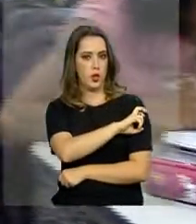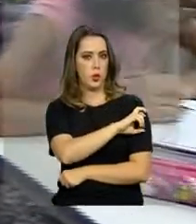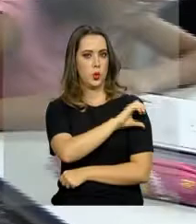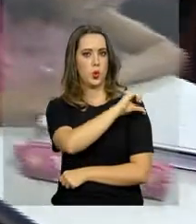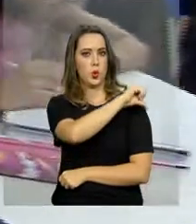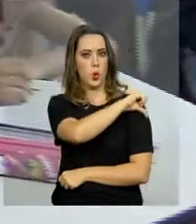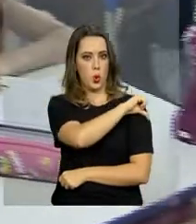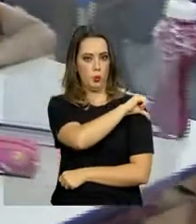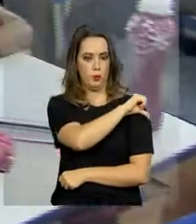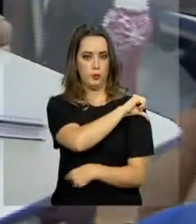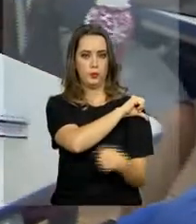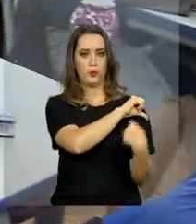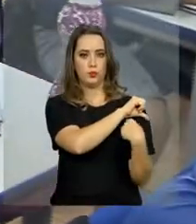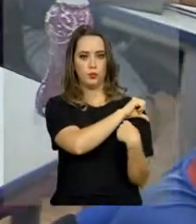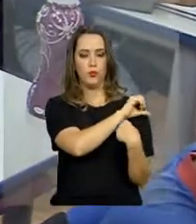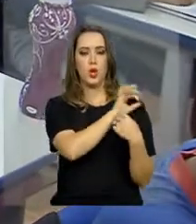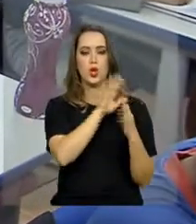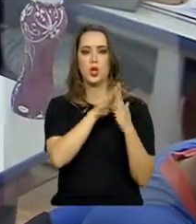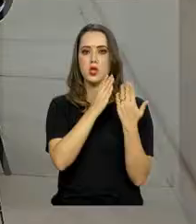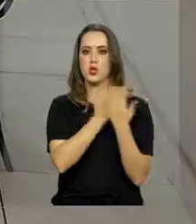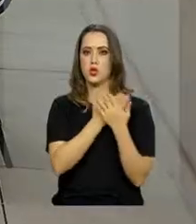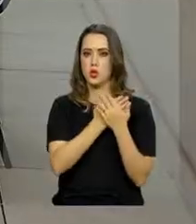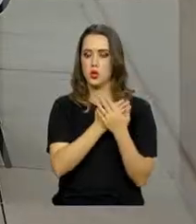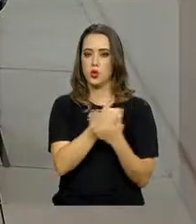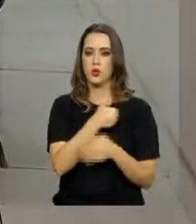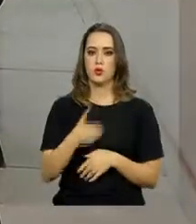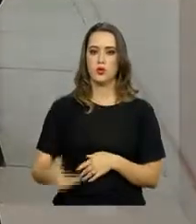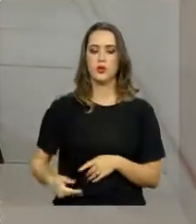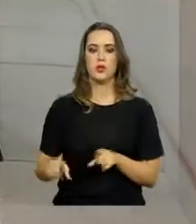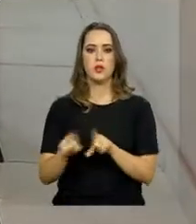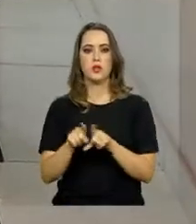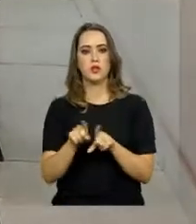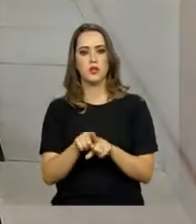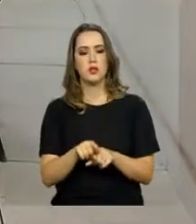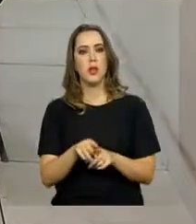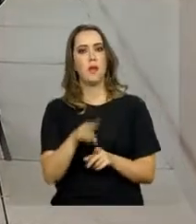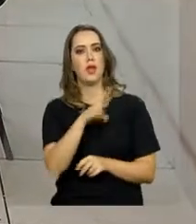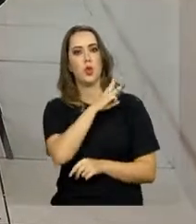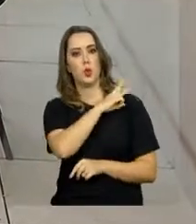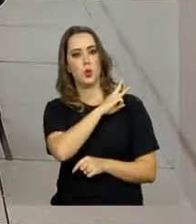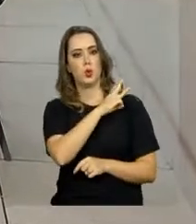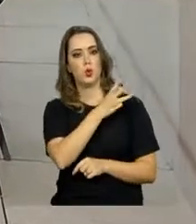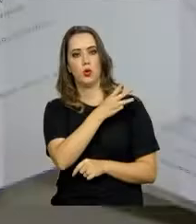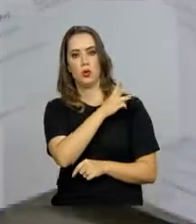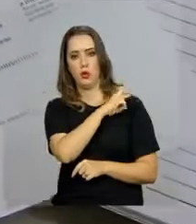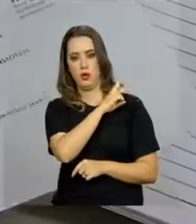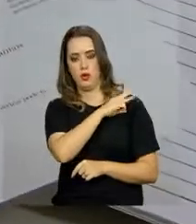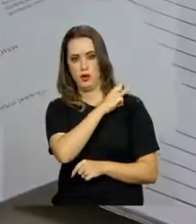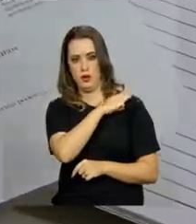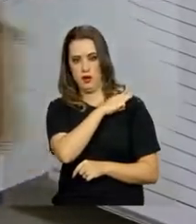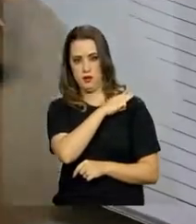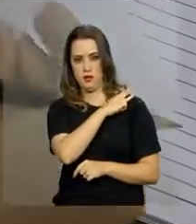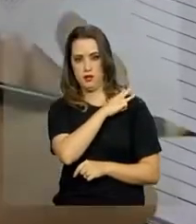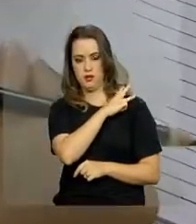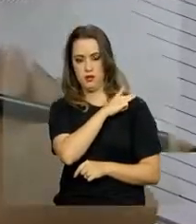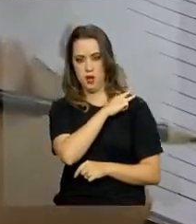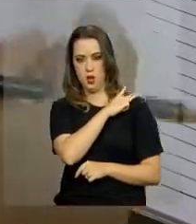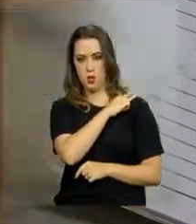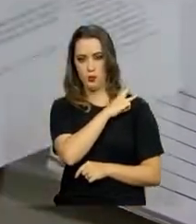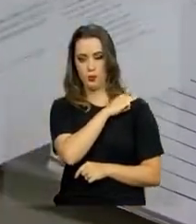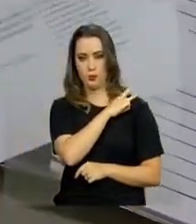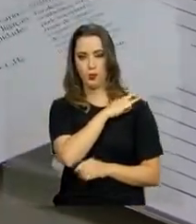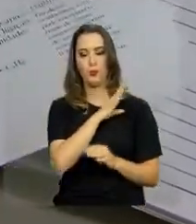nono ano do ensino fundamental de escolas públicas, além dos estudantes do último ano do ensino médio. Alguns alunos de escolas